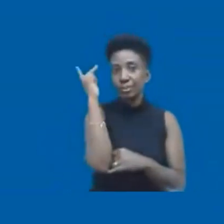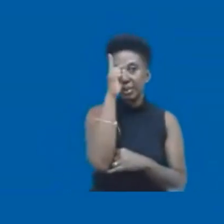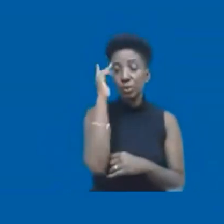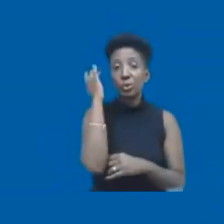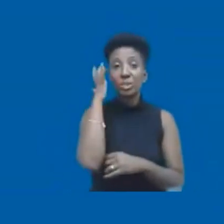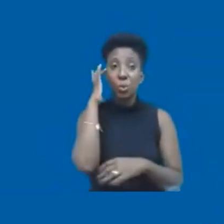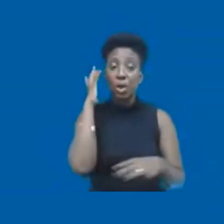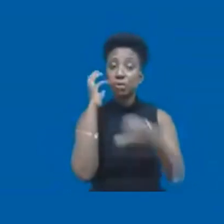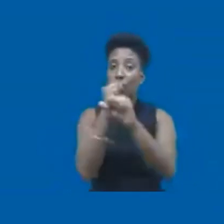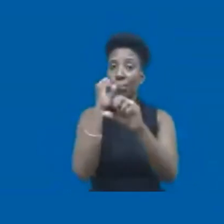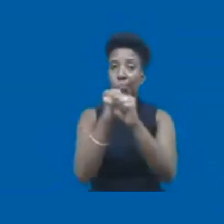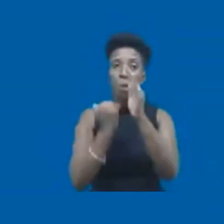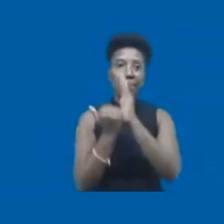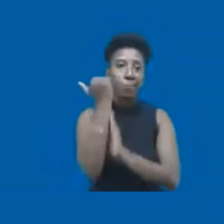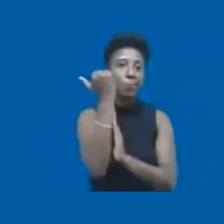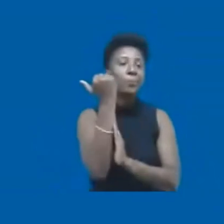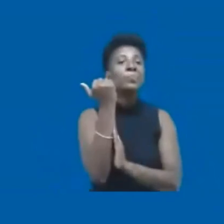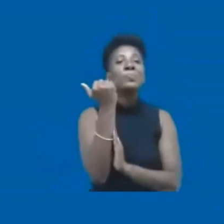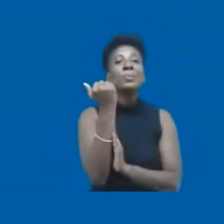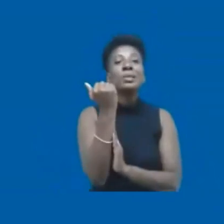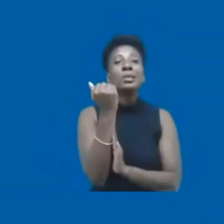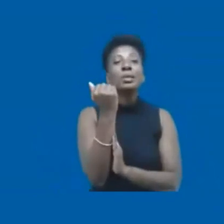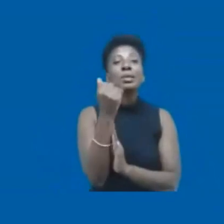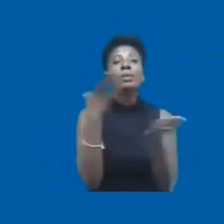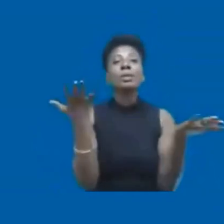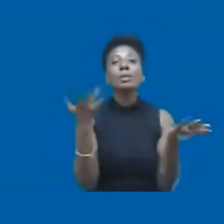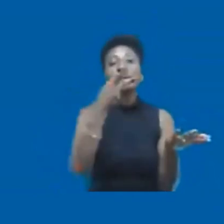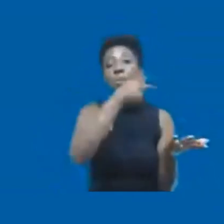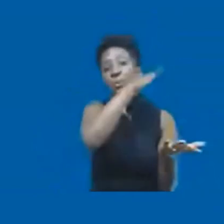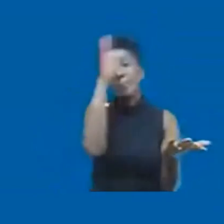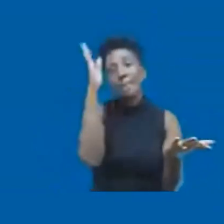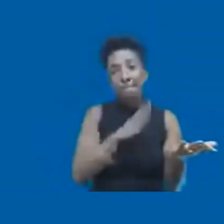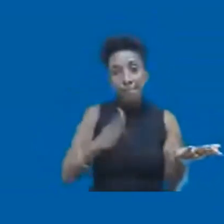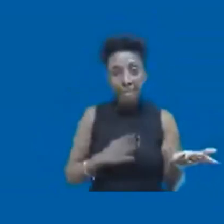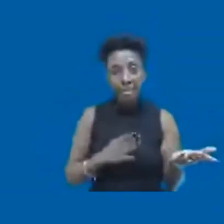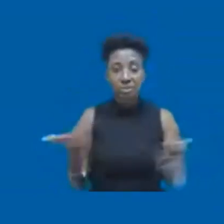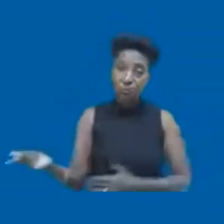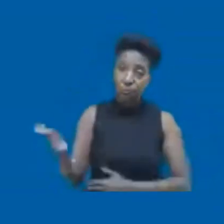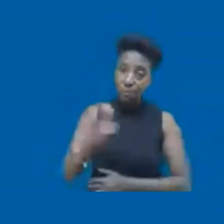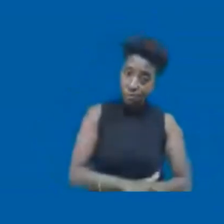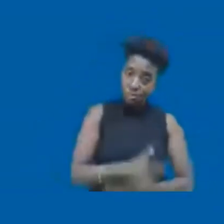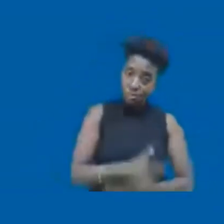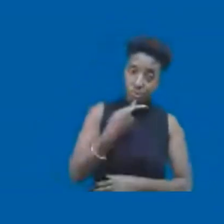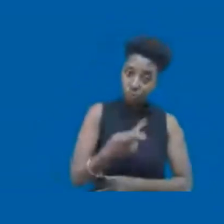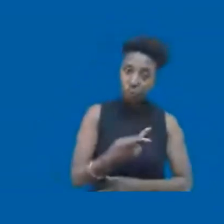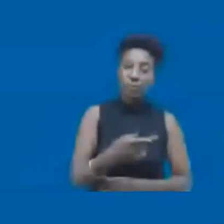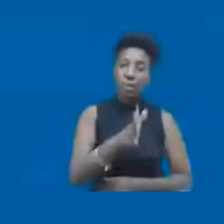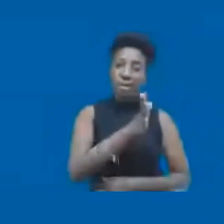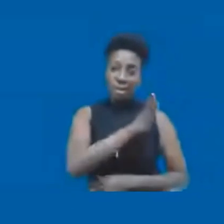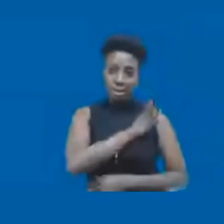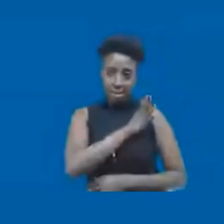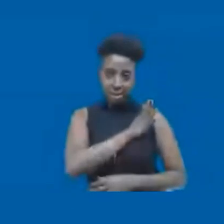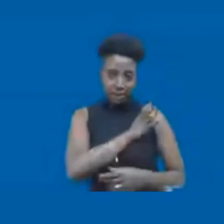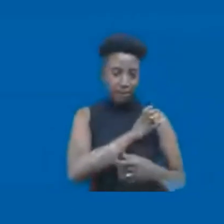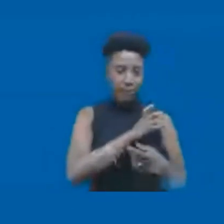está até maior, e num país que é um país, vou repetir aqui para vocês, é um país rico, é um